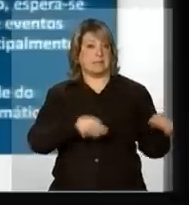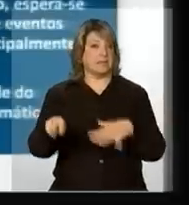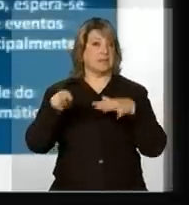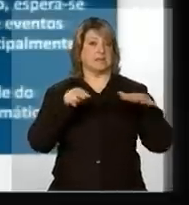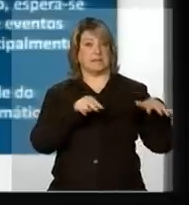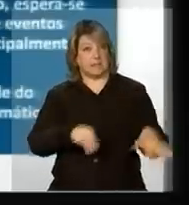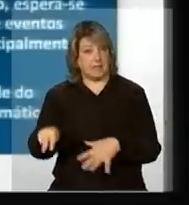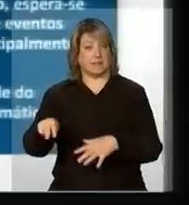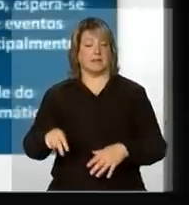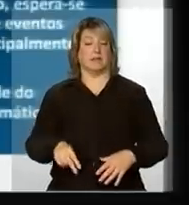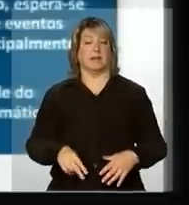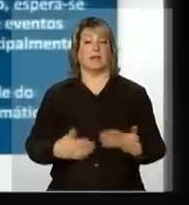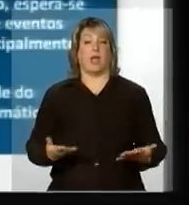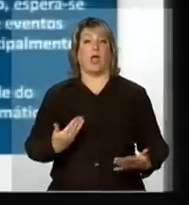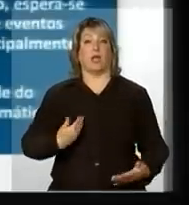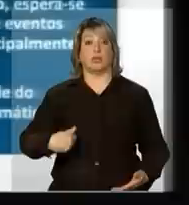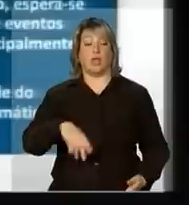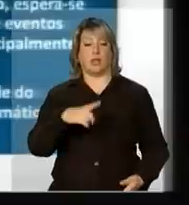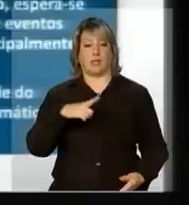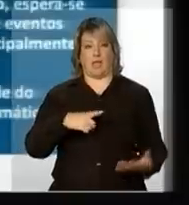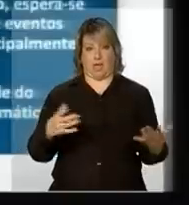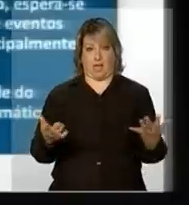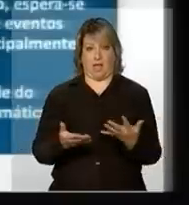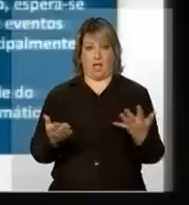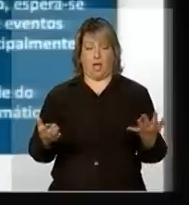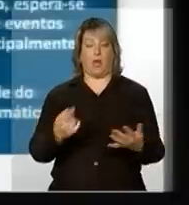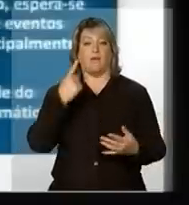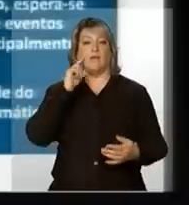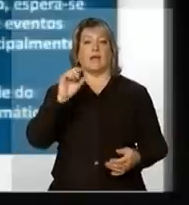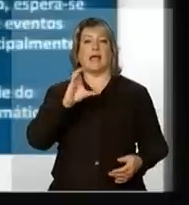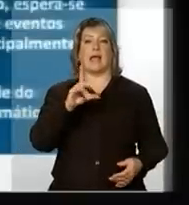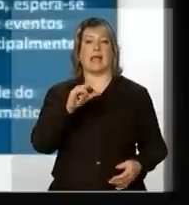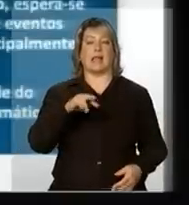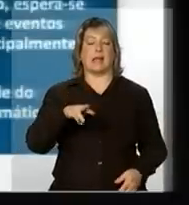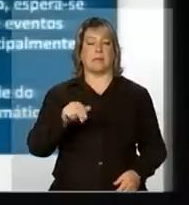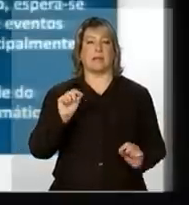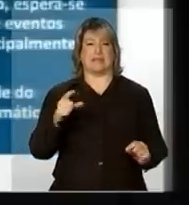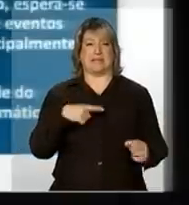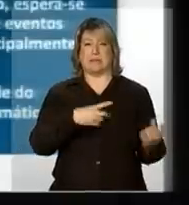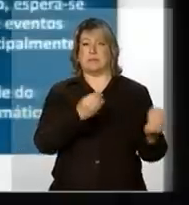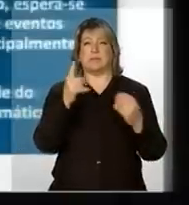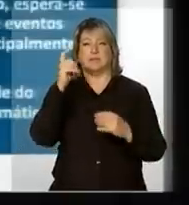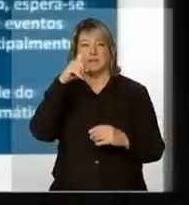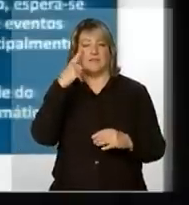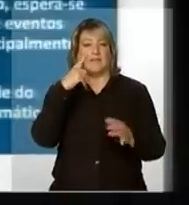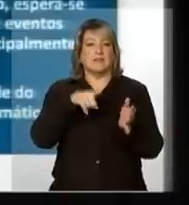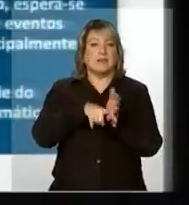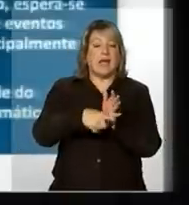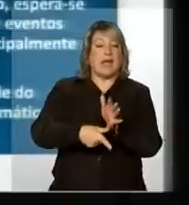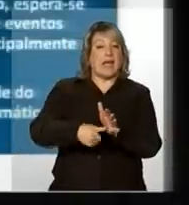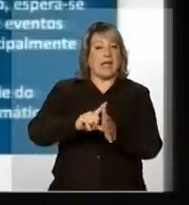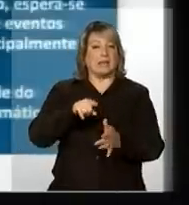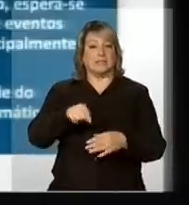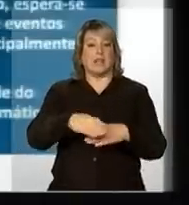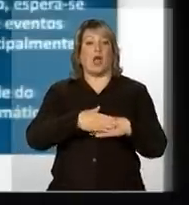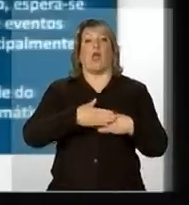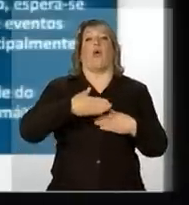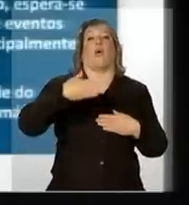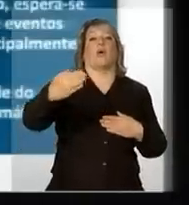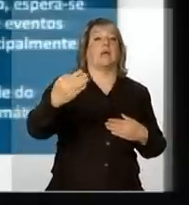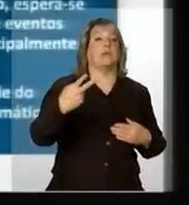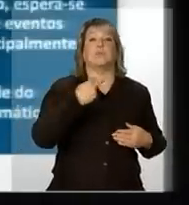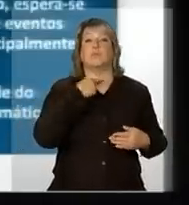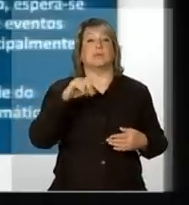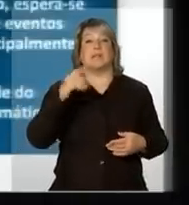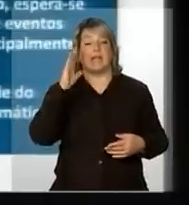Então, gente está hoje, sob o ponto de vista de prognóstico climático, que tem muita dificuldade de fazer esse prognóstico a longo prazo para